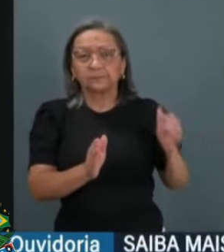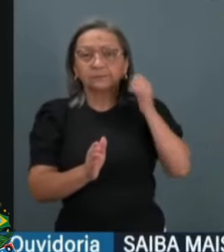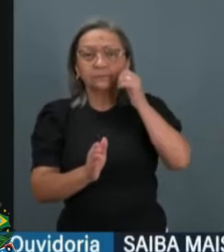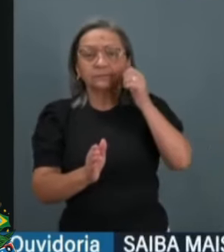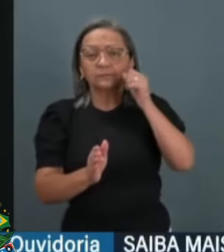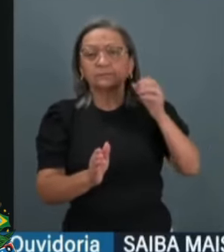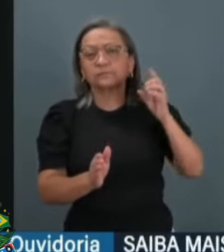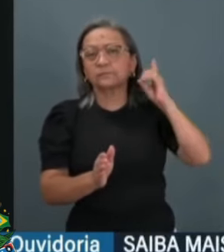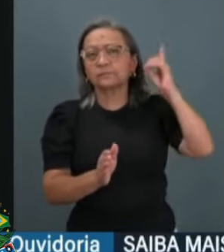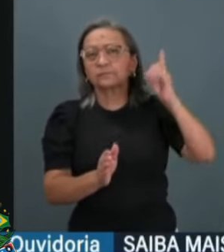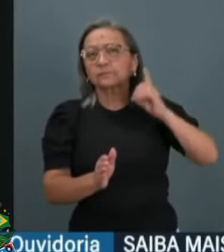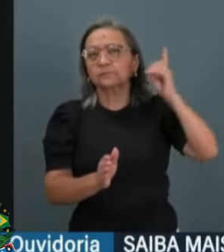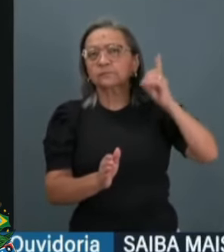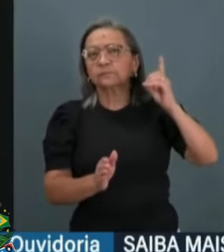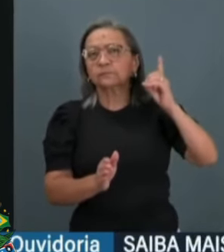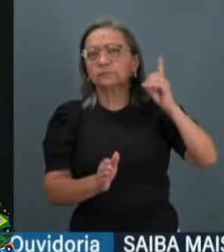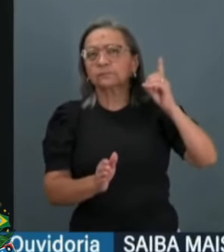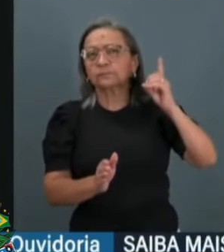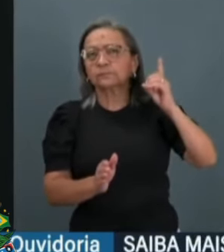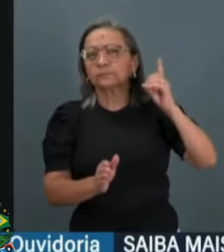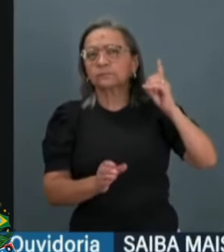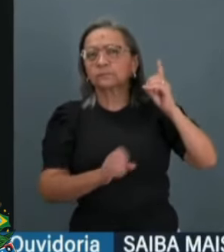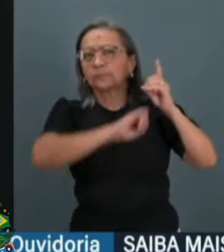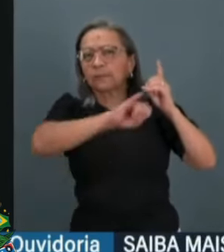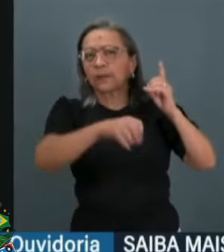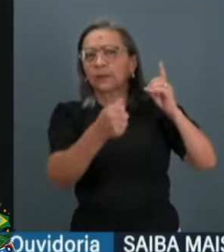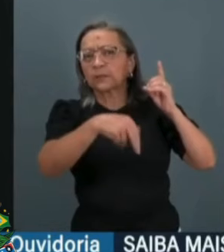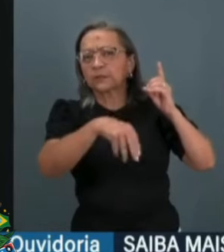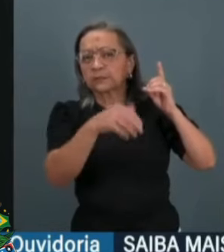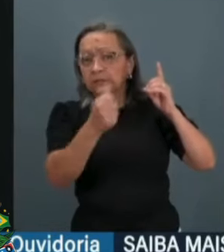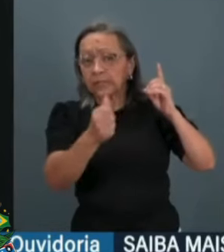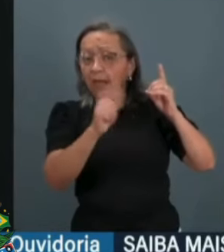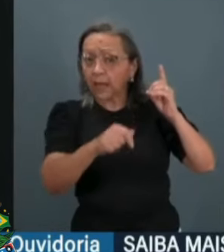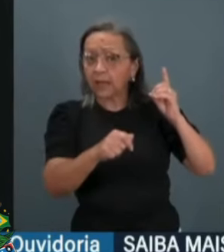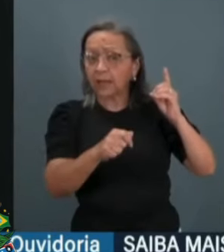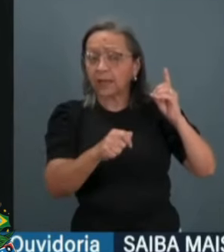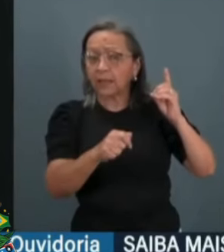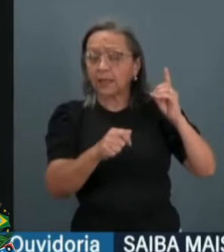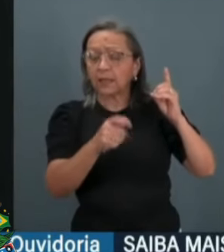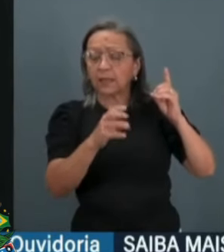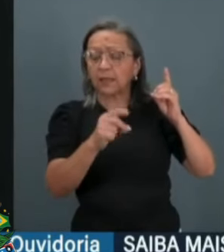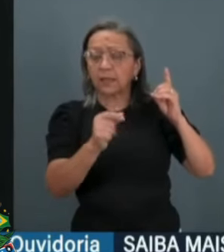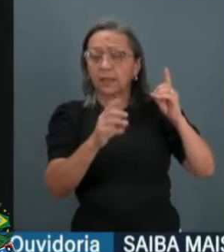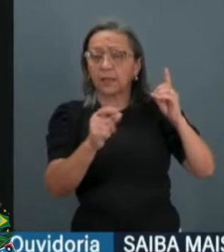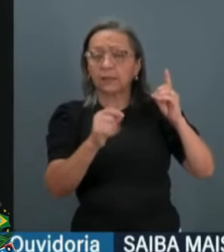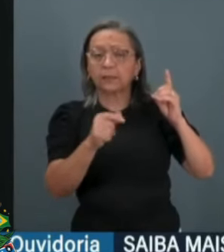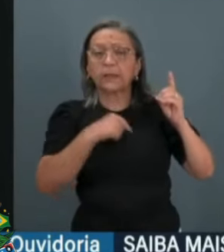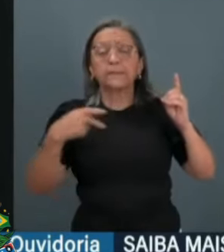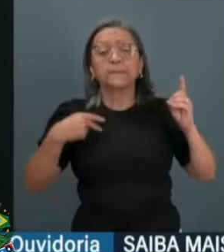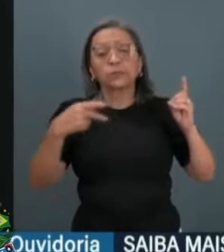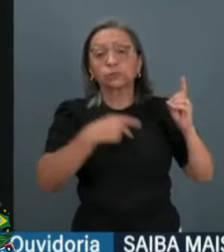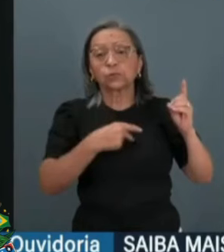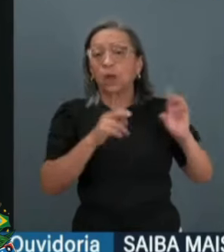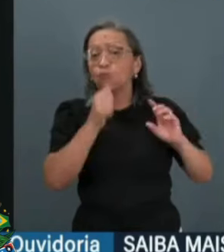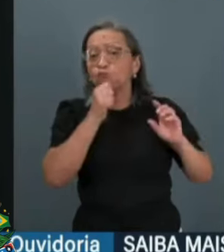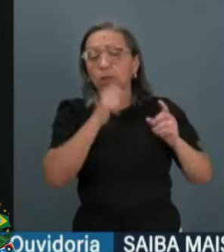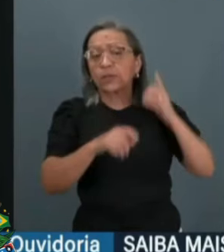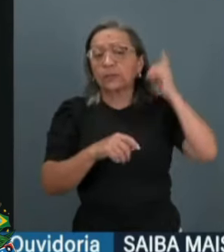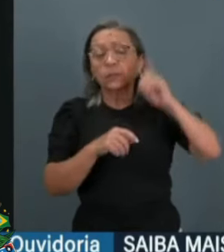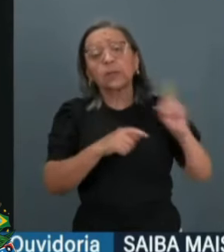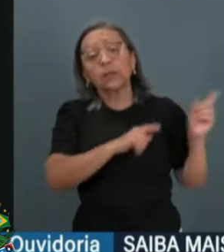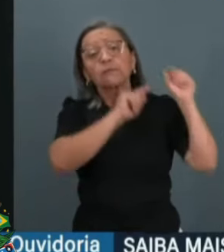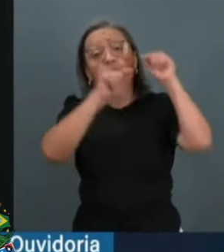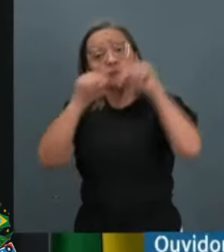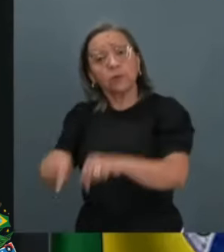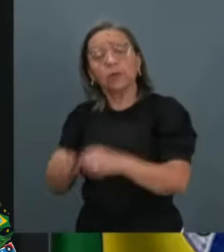Pascoal, na época não era parlamentar, foi uma das autoras do pedido de impeachment, foi lá prestar o seu depoimento.